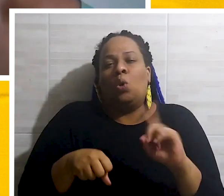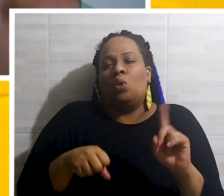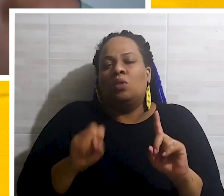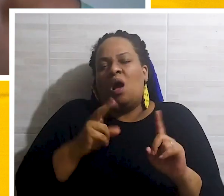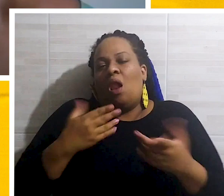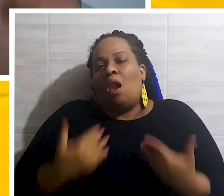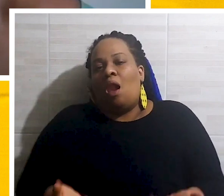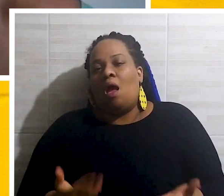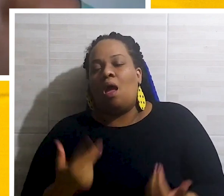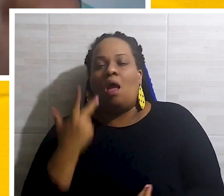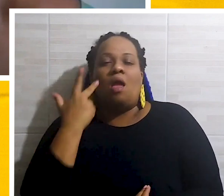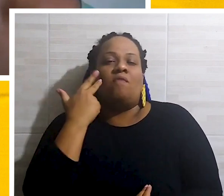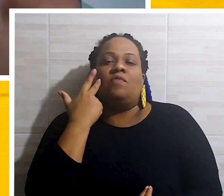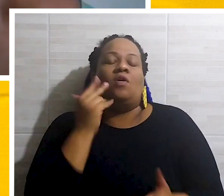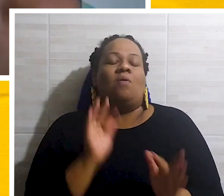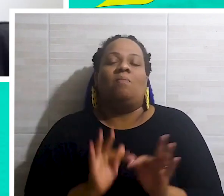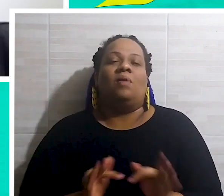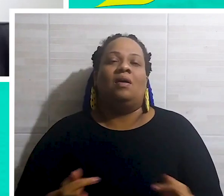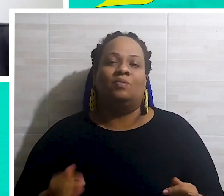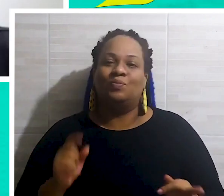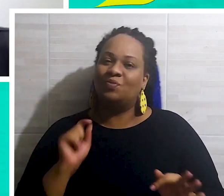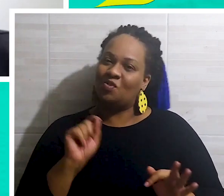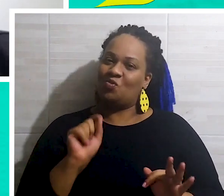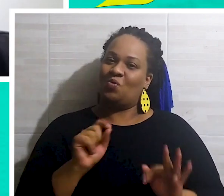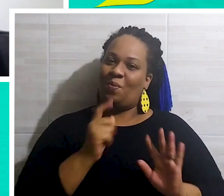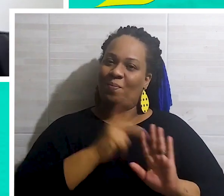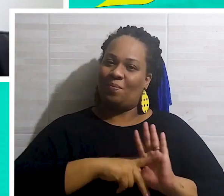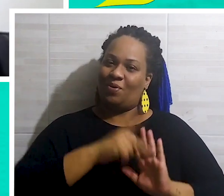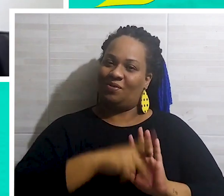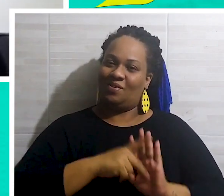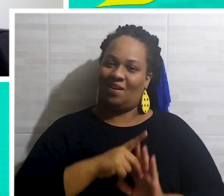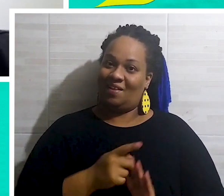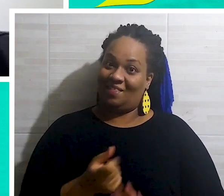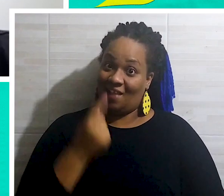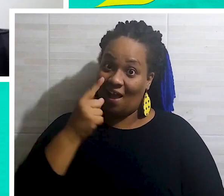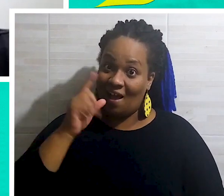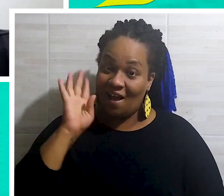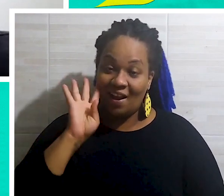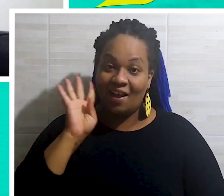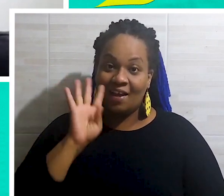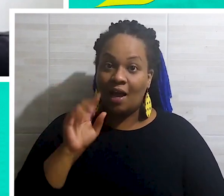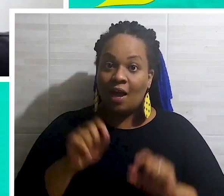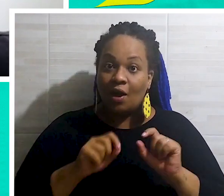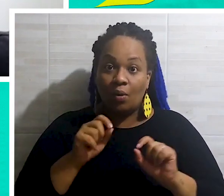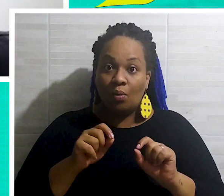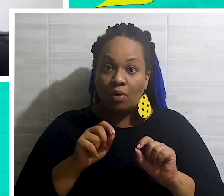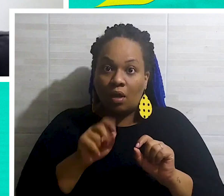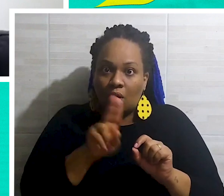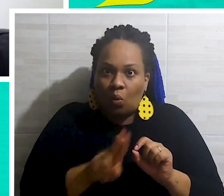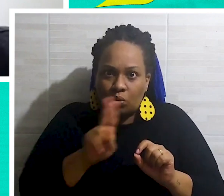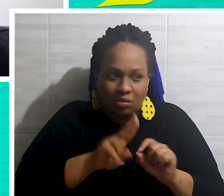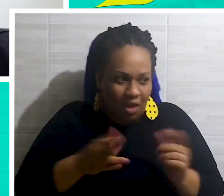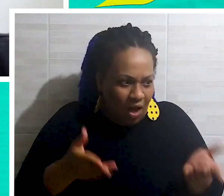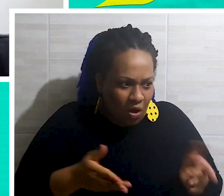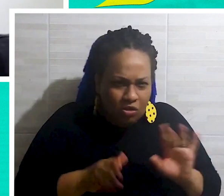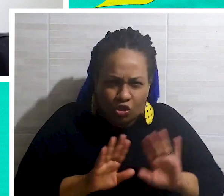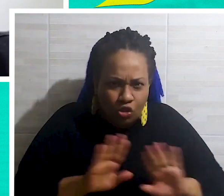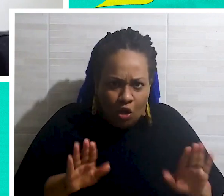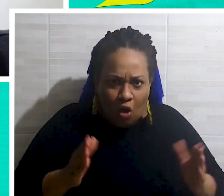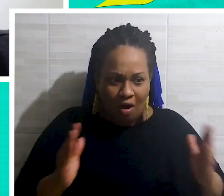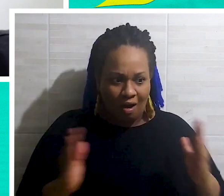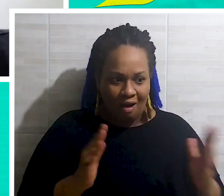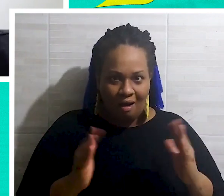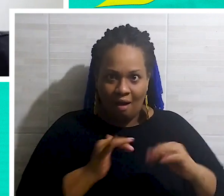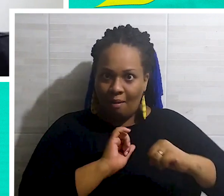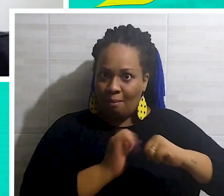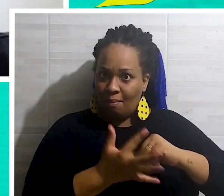grau de urgência, se ele não é. O projeto ele visa isso. E o que é bacana é que ele não vai ser usado somente